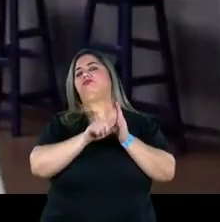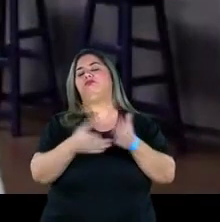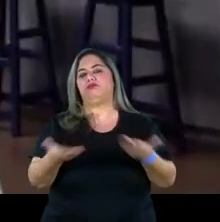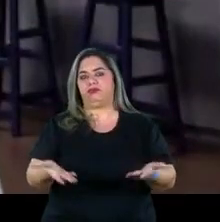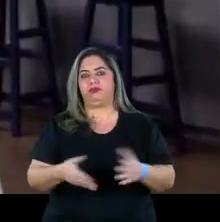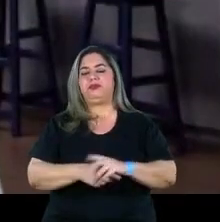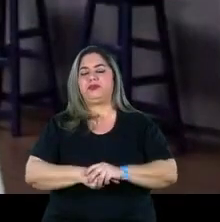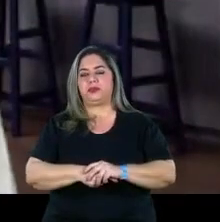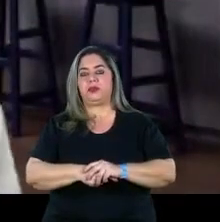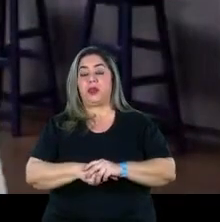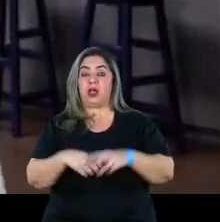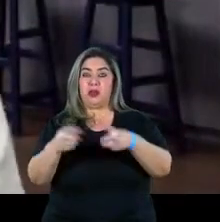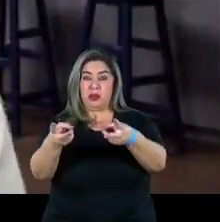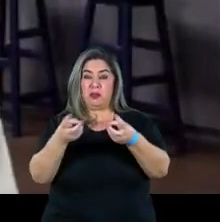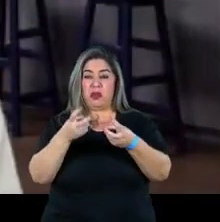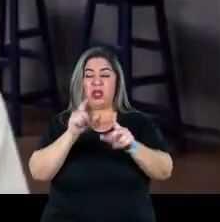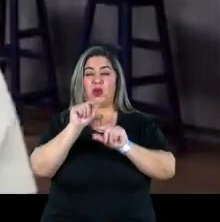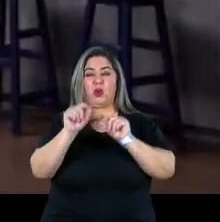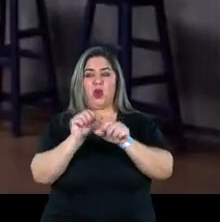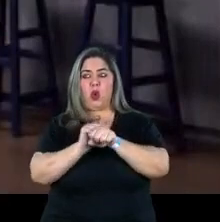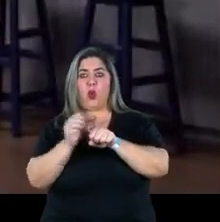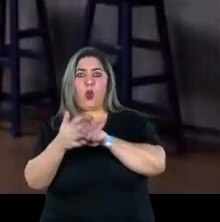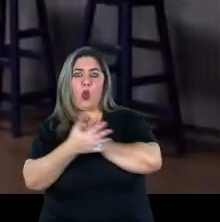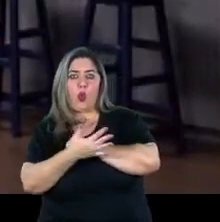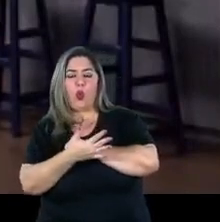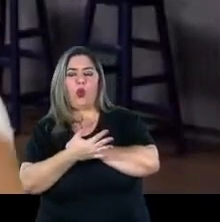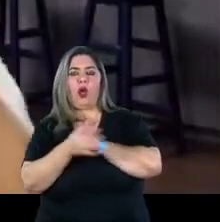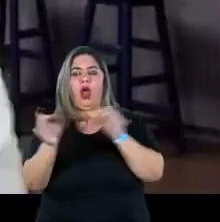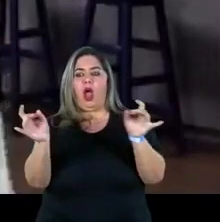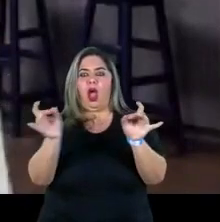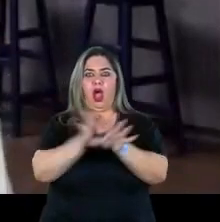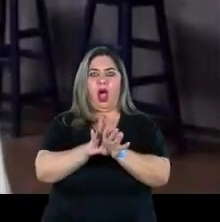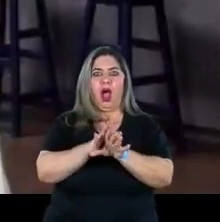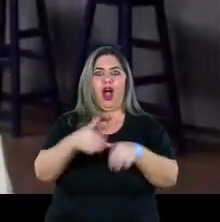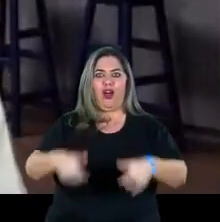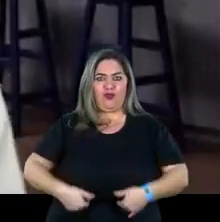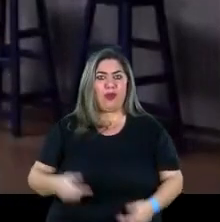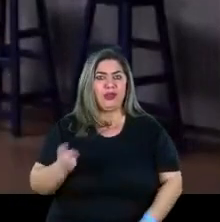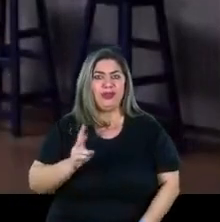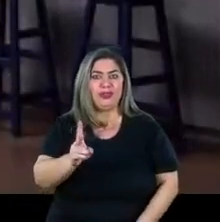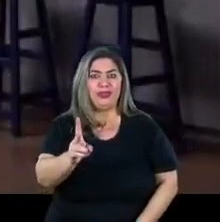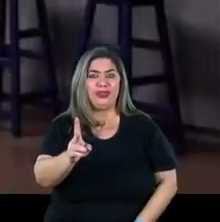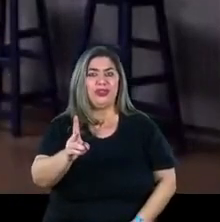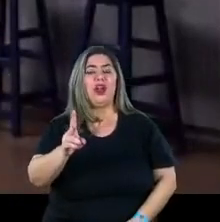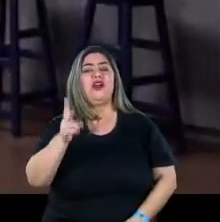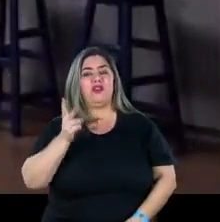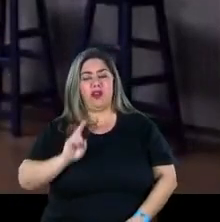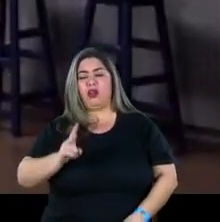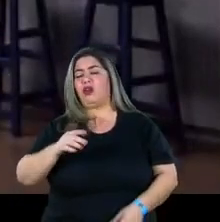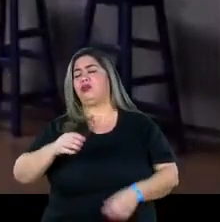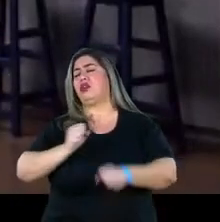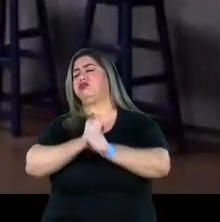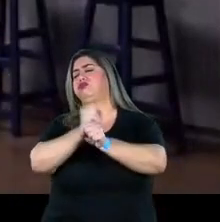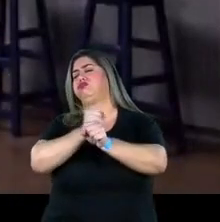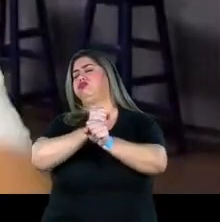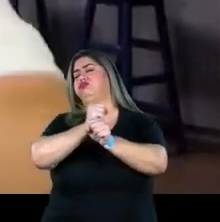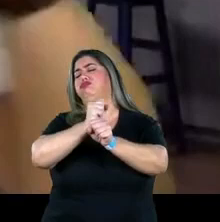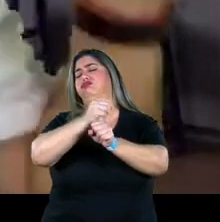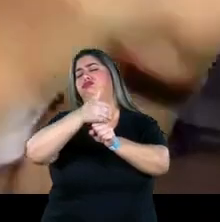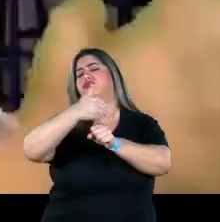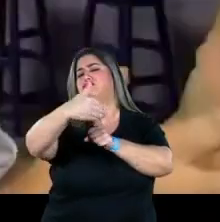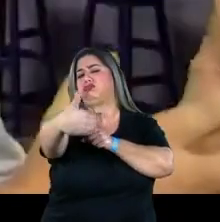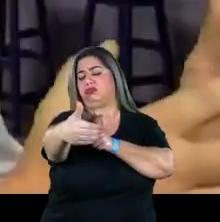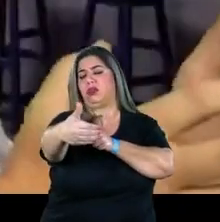a gente não olhar nesse aspecto de que a Covid, quando ela acabar, a fome vai continuar e vai continuar por longos anos, infelizmente,